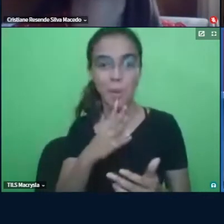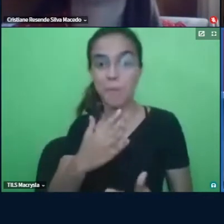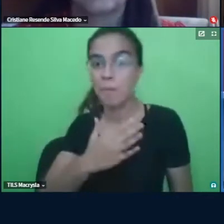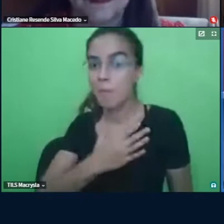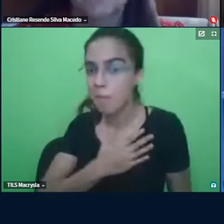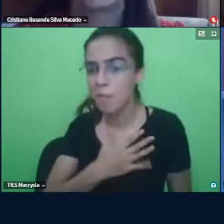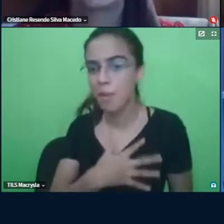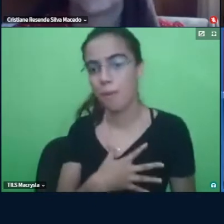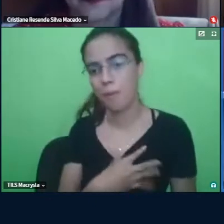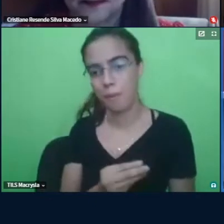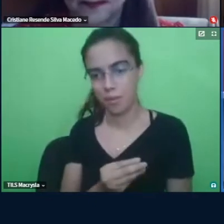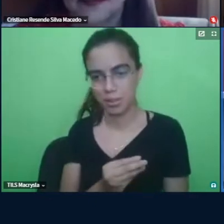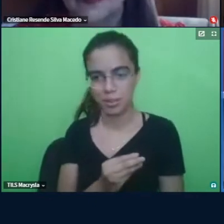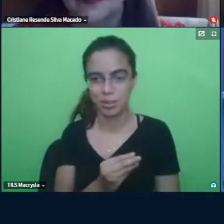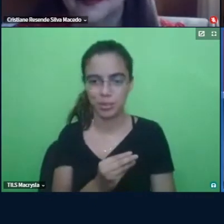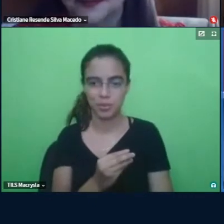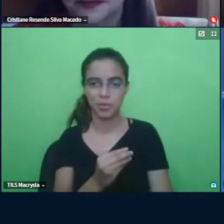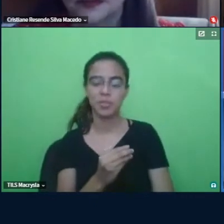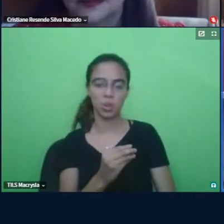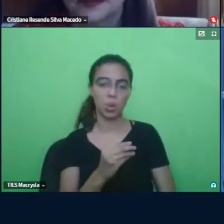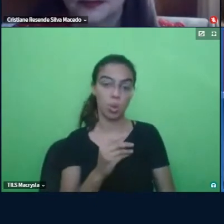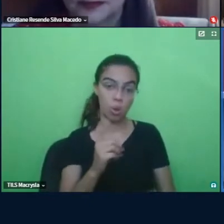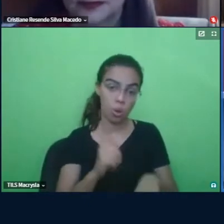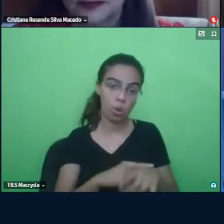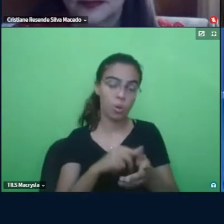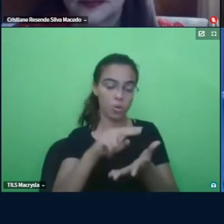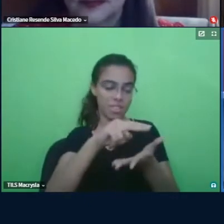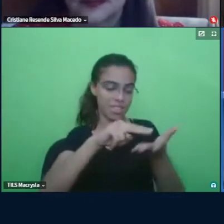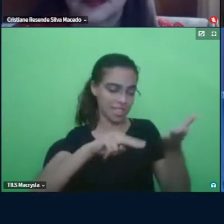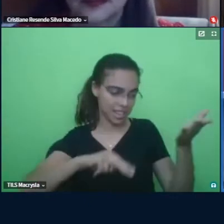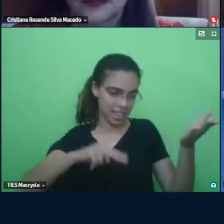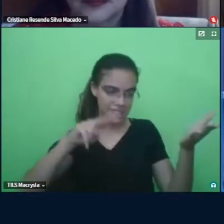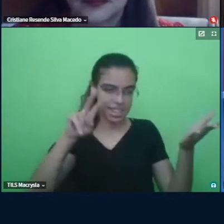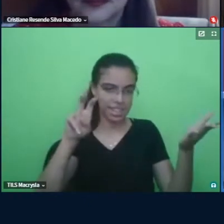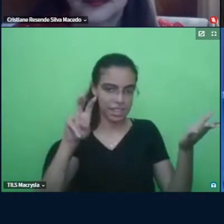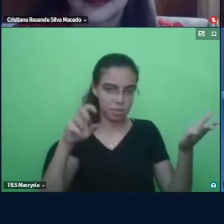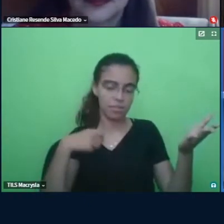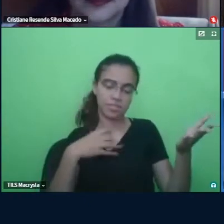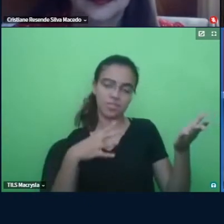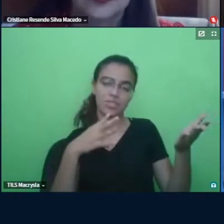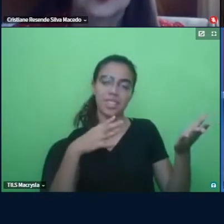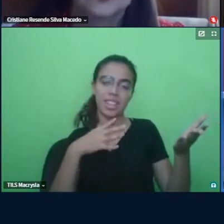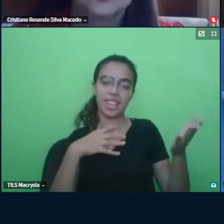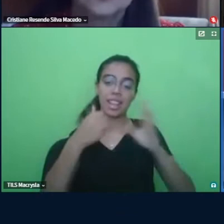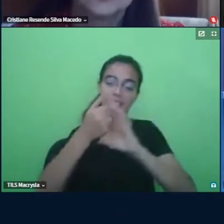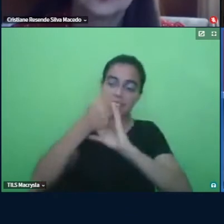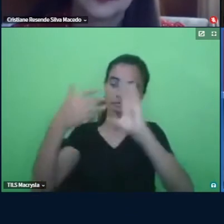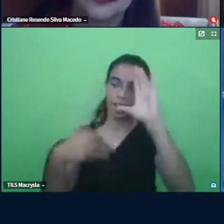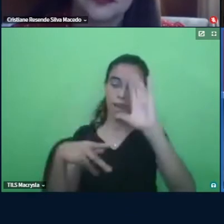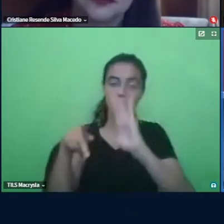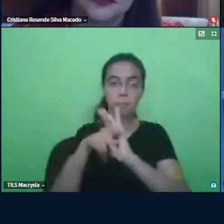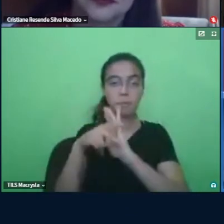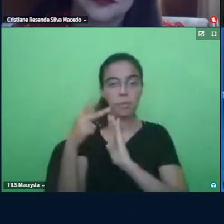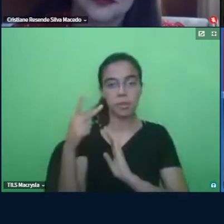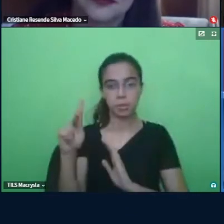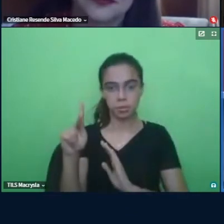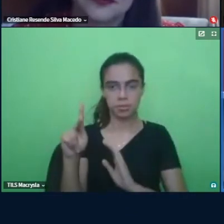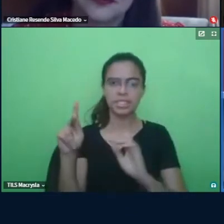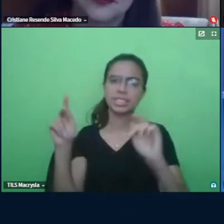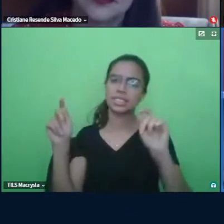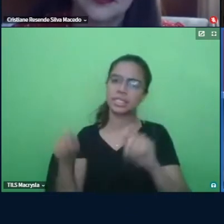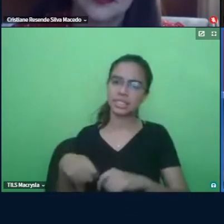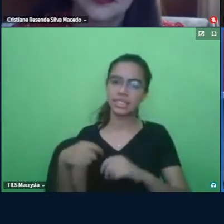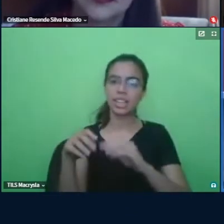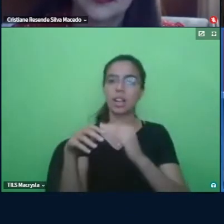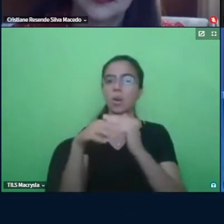e conforme eu vou lendo a respeito eu vou conhecendo características que tendem a ser comuns